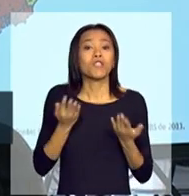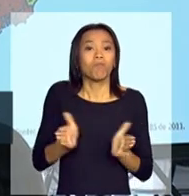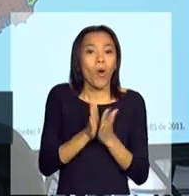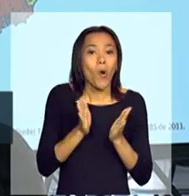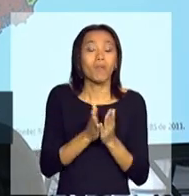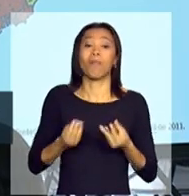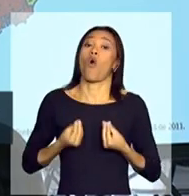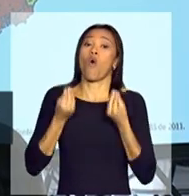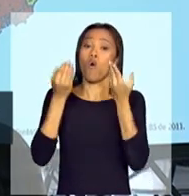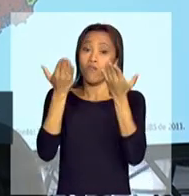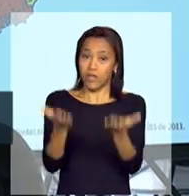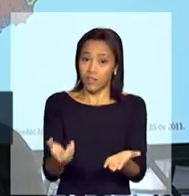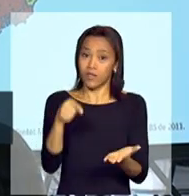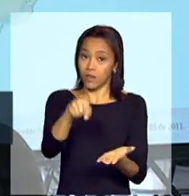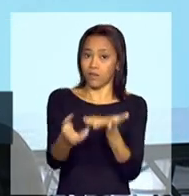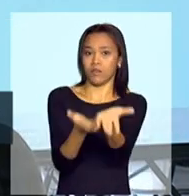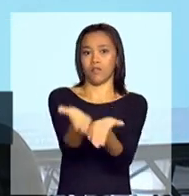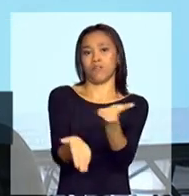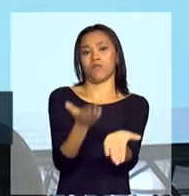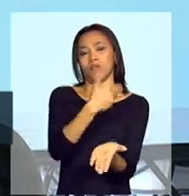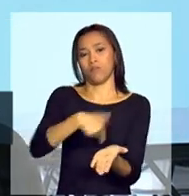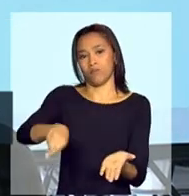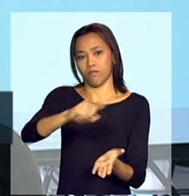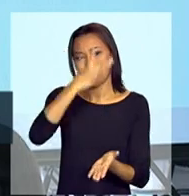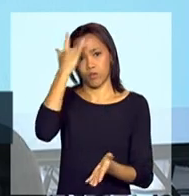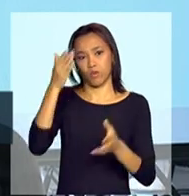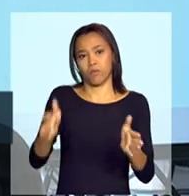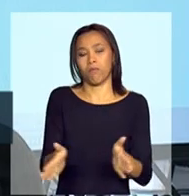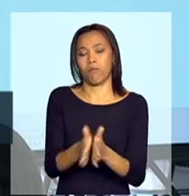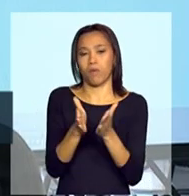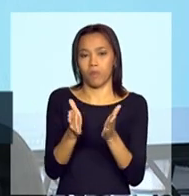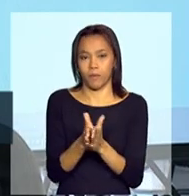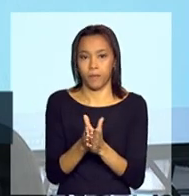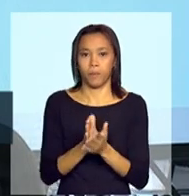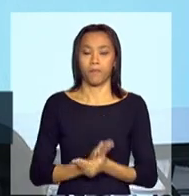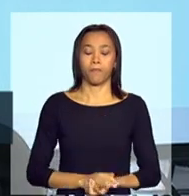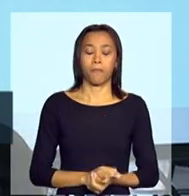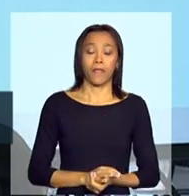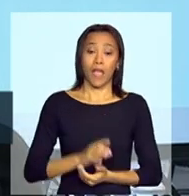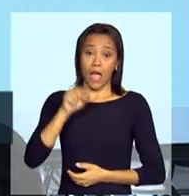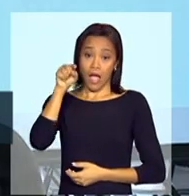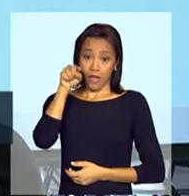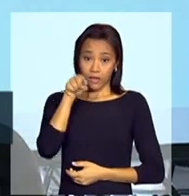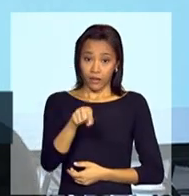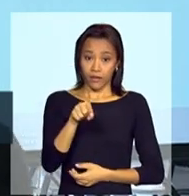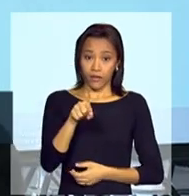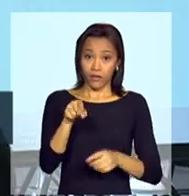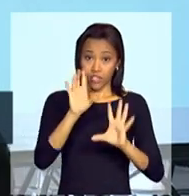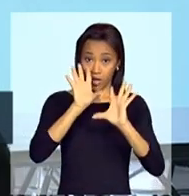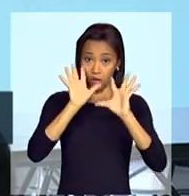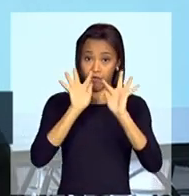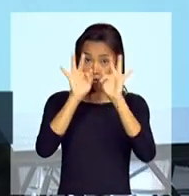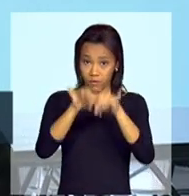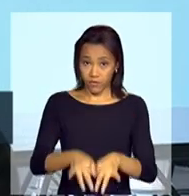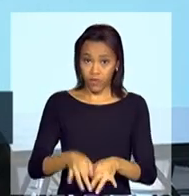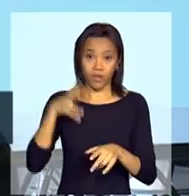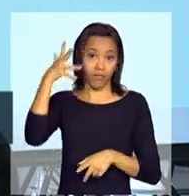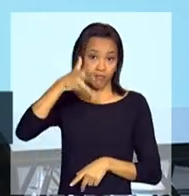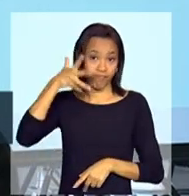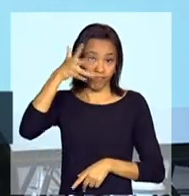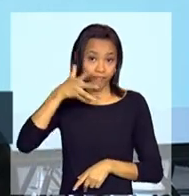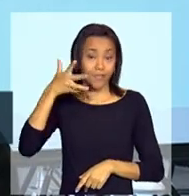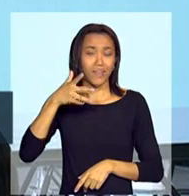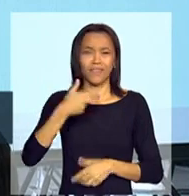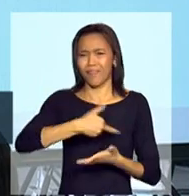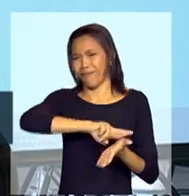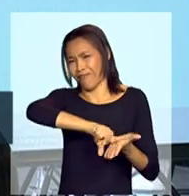prioritariamente nessa população. Aqui, eu queria, já terminando a apresentação, tem muita coisa que a gente